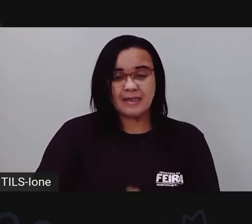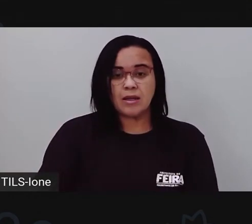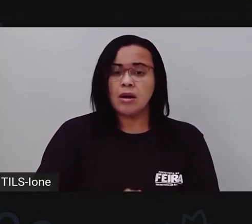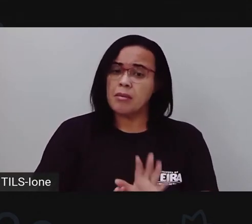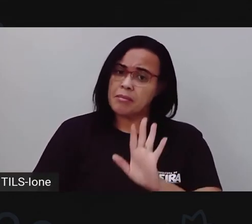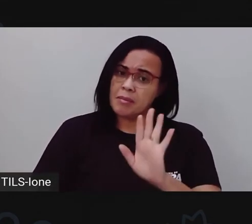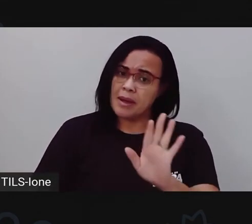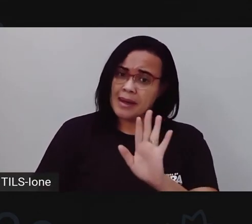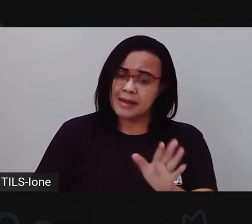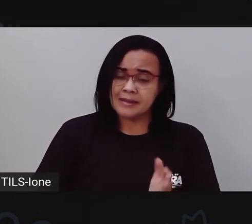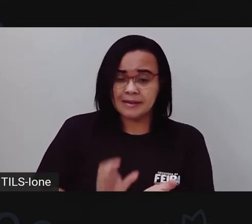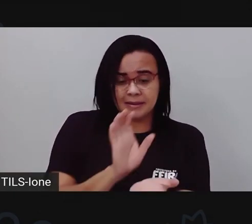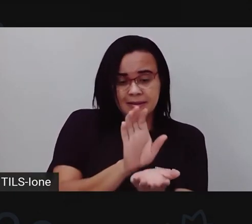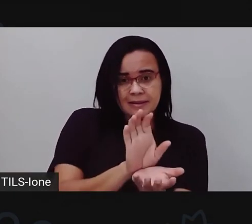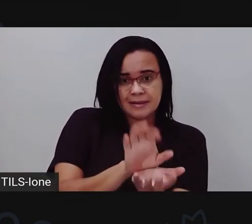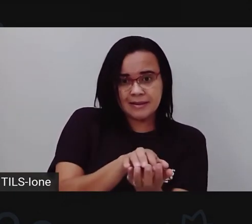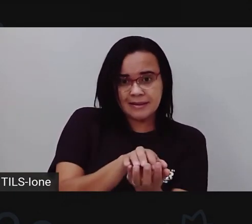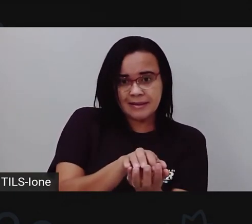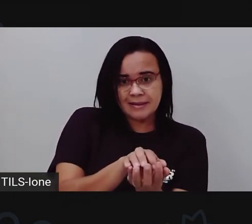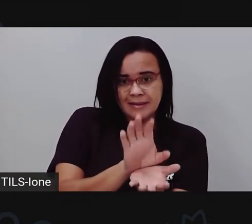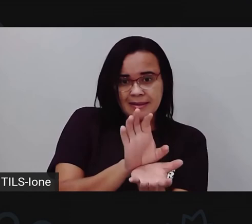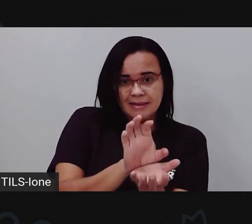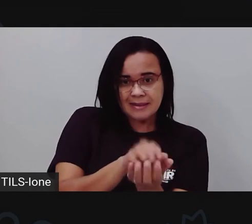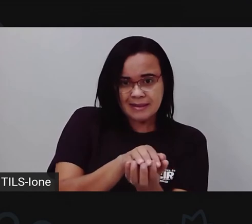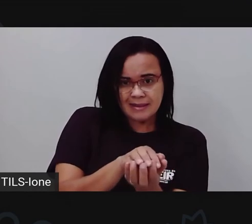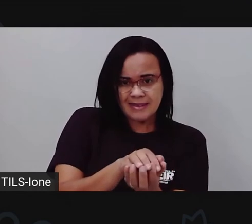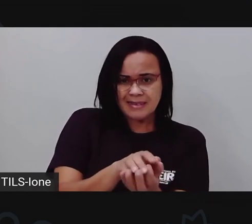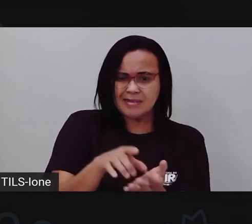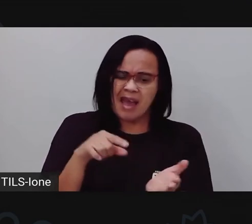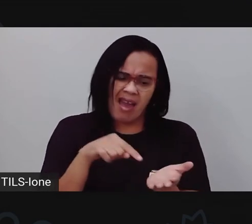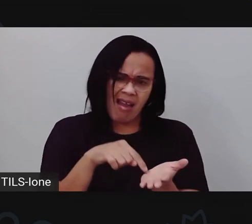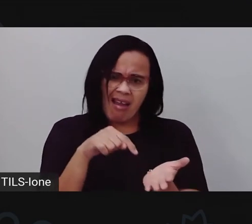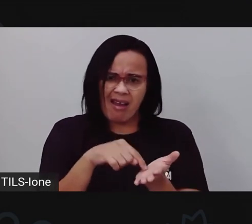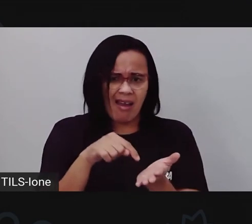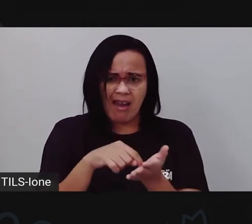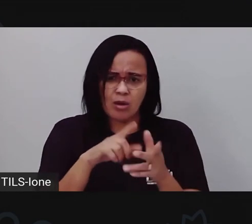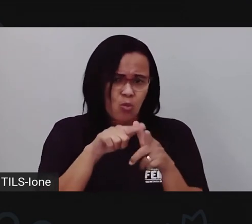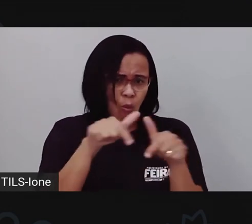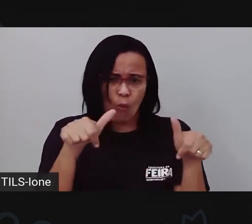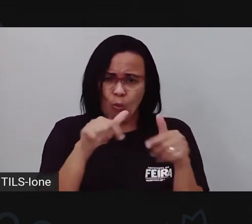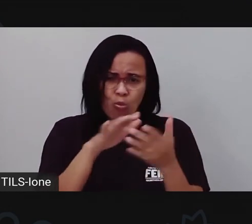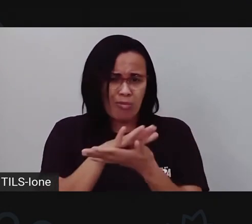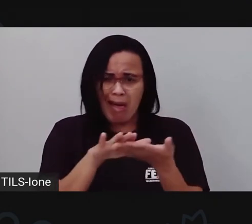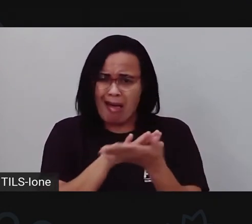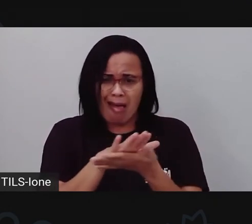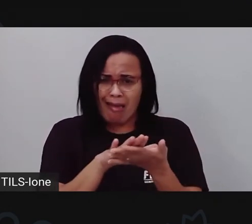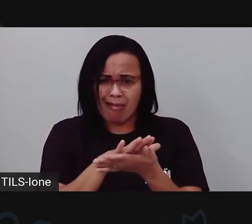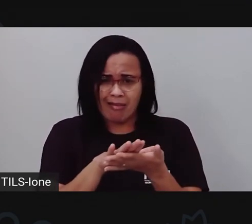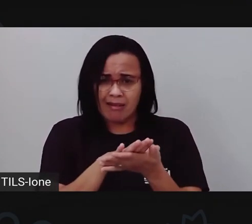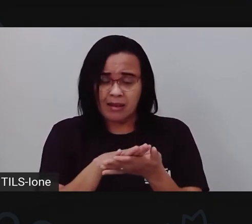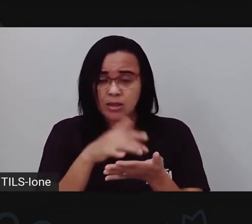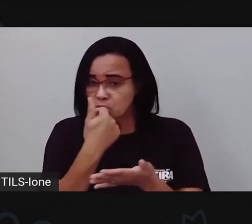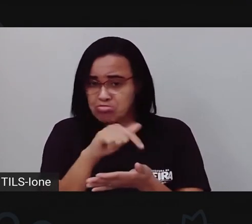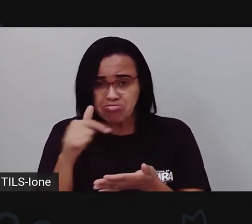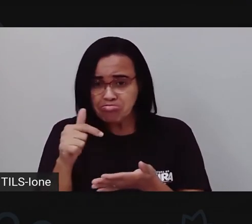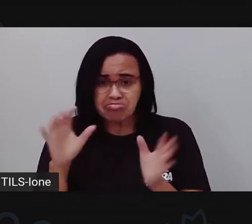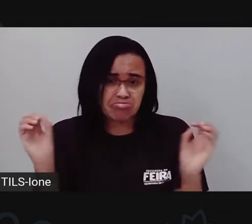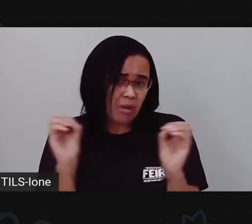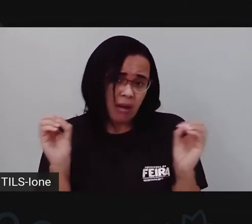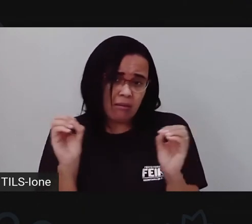as conchinhas, a gente acha, né? Ah, está vazia. Pró não tem nenhum bichinho ali dentro. Realmente não tem.